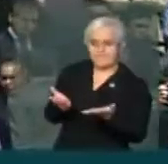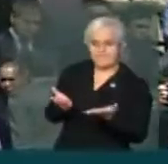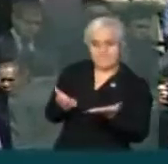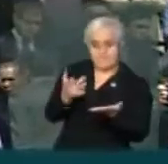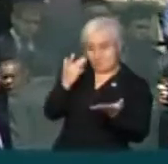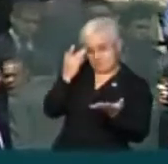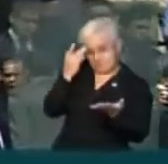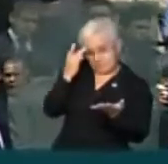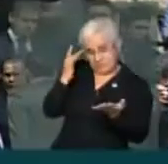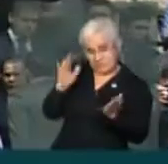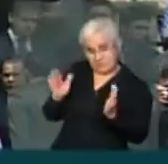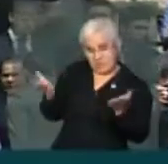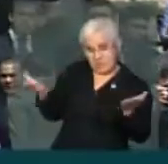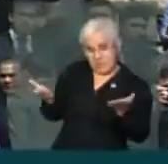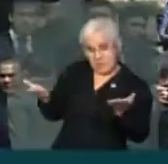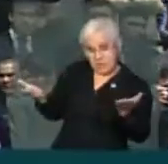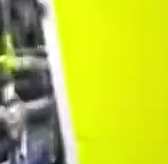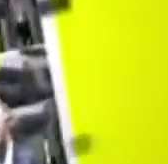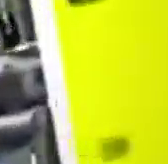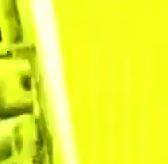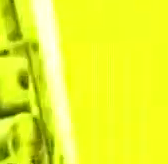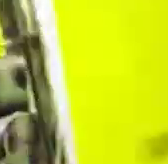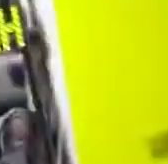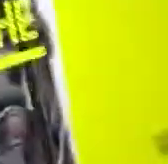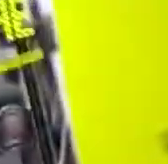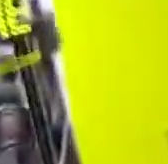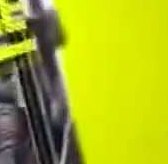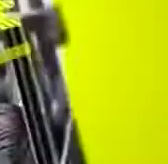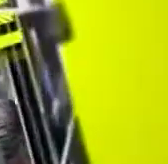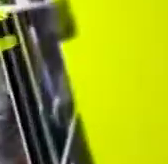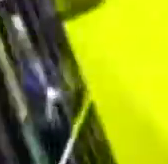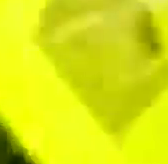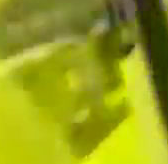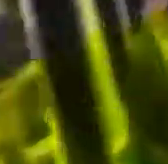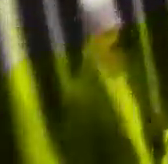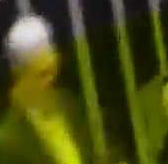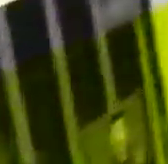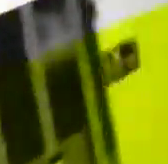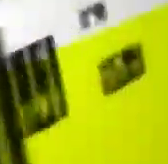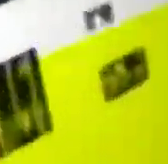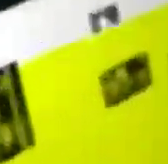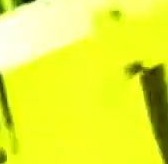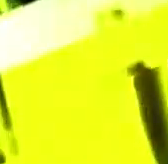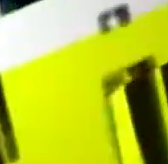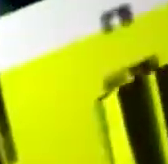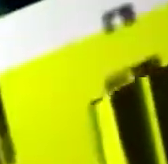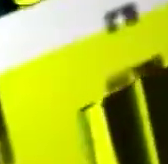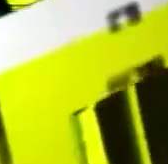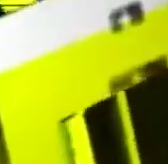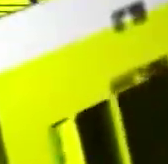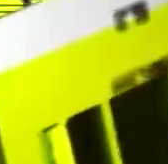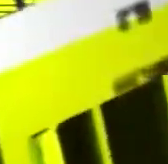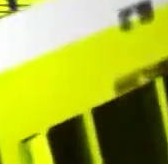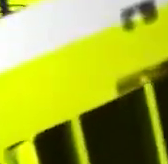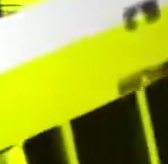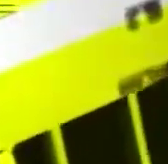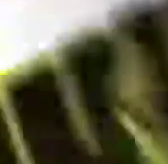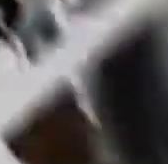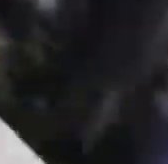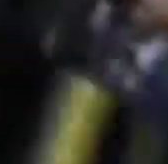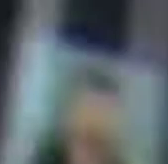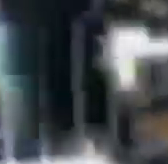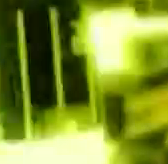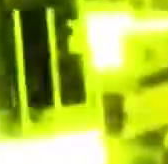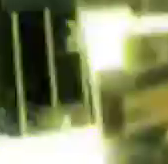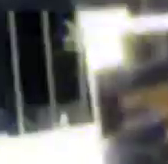ser daqui para melhor, porque daqui para pior é impossível. Que não, não que sejam menos importantes. Um segundo encaminhamento. mistério